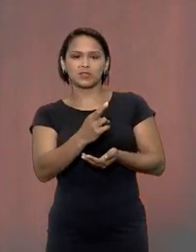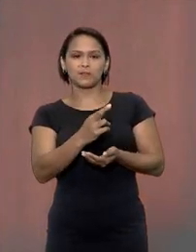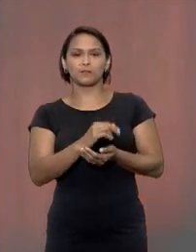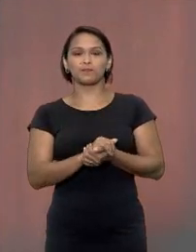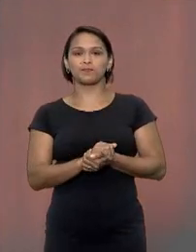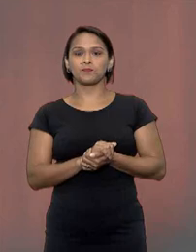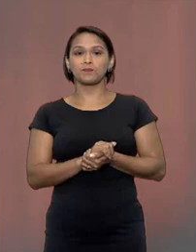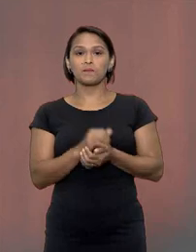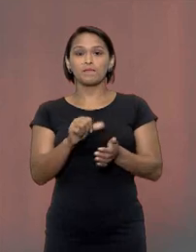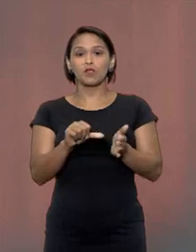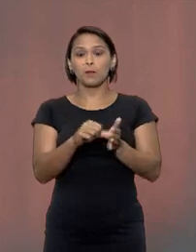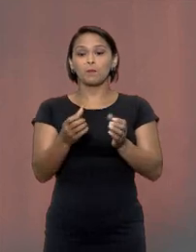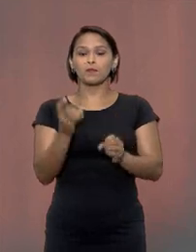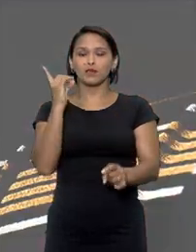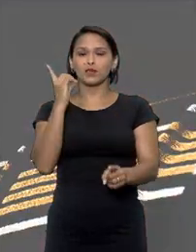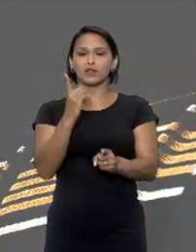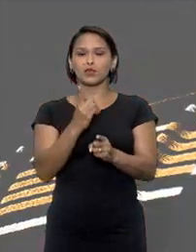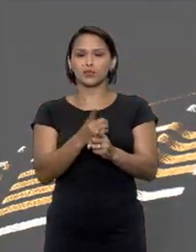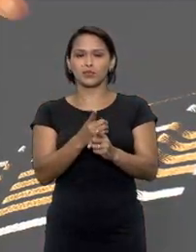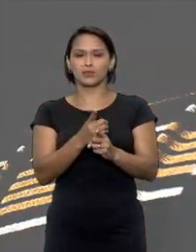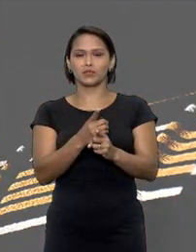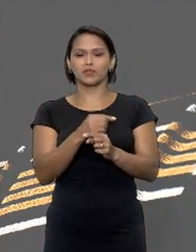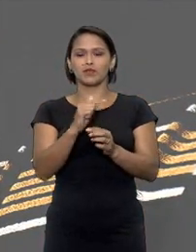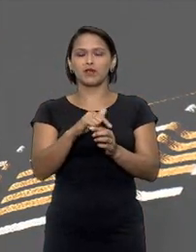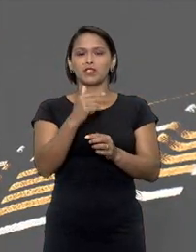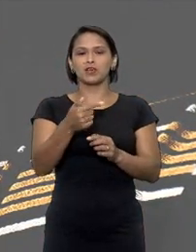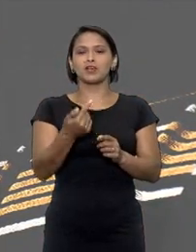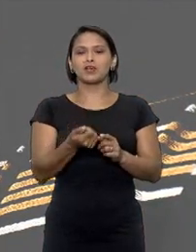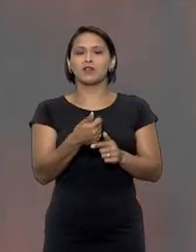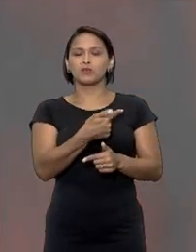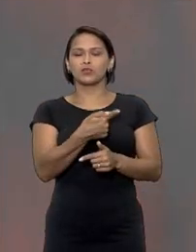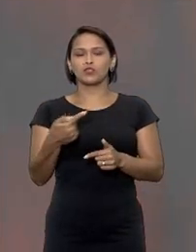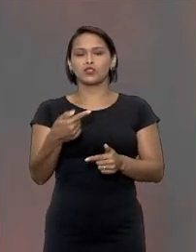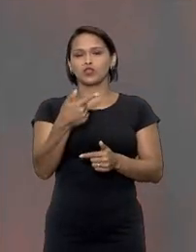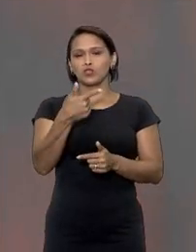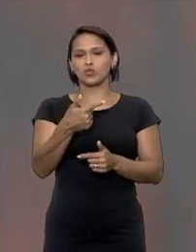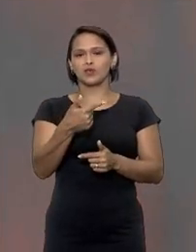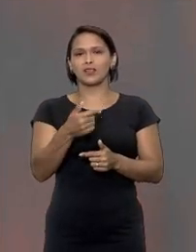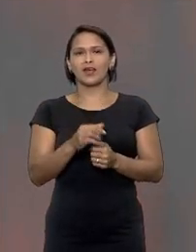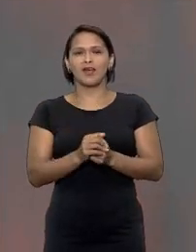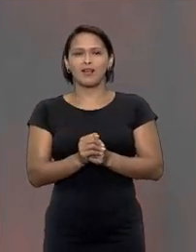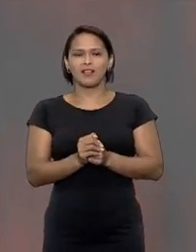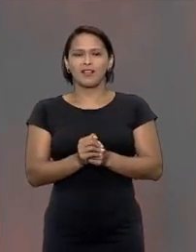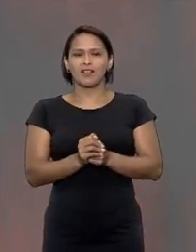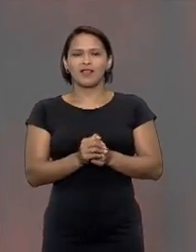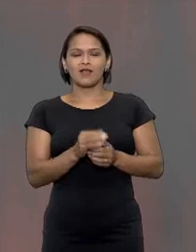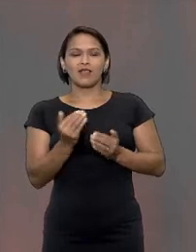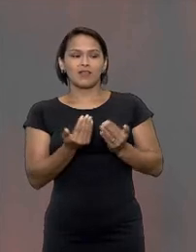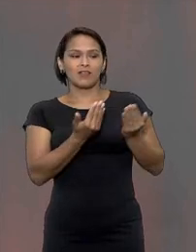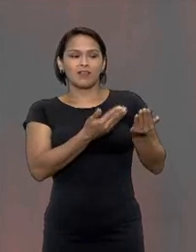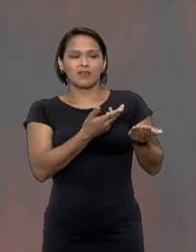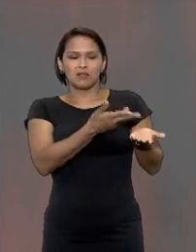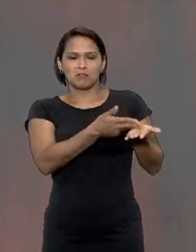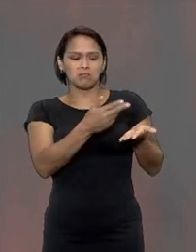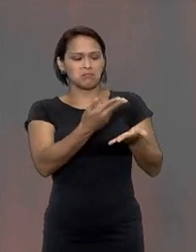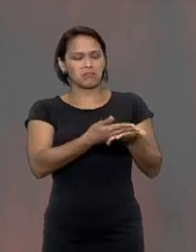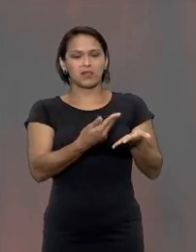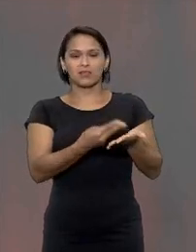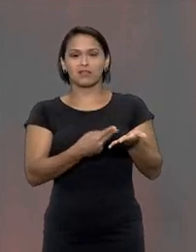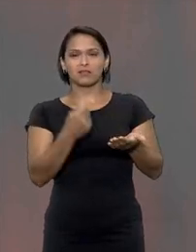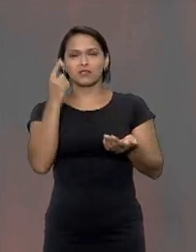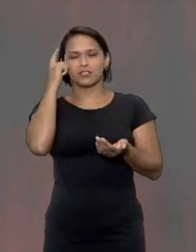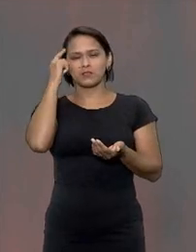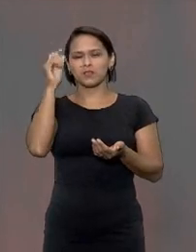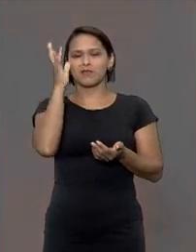O primeiro encontro ocorreu depois de duas semanas de conversa. Ele fazia eu me sentir a pessoa mais linda do